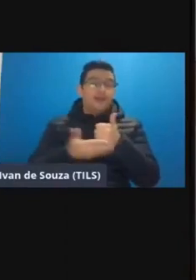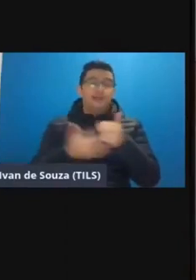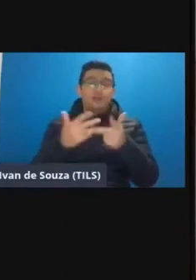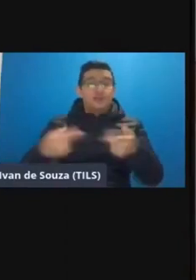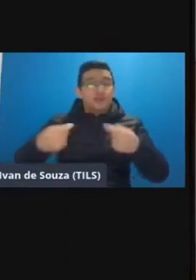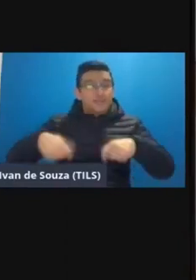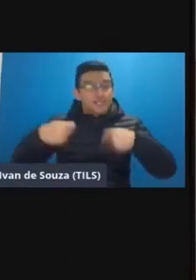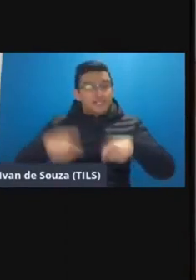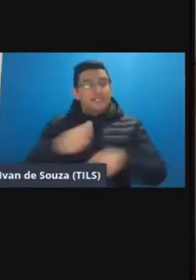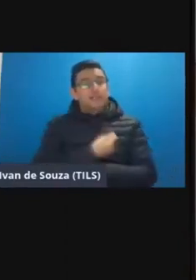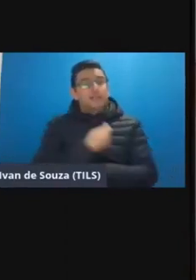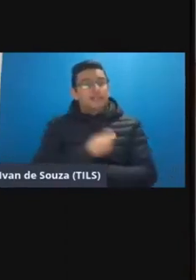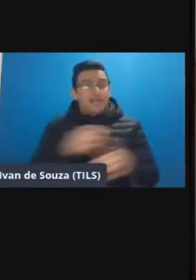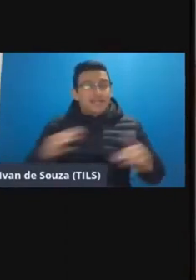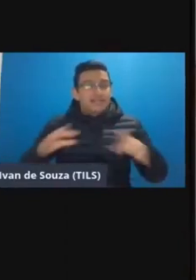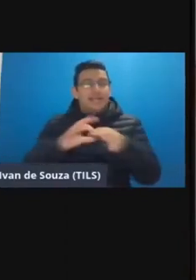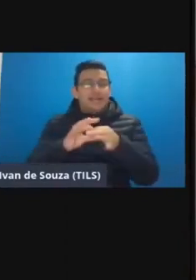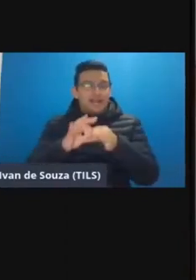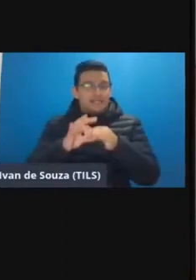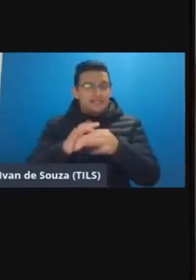elas precisam estar integradas